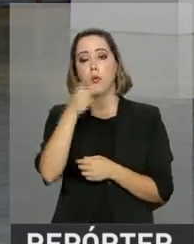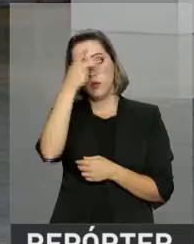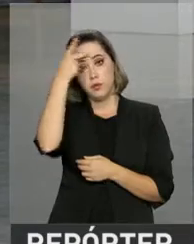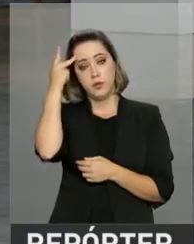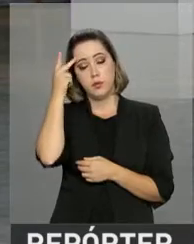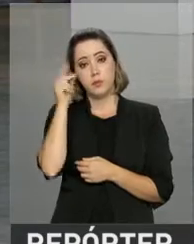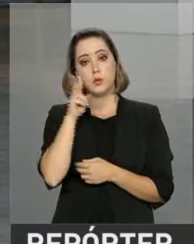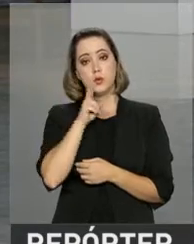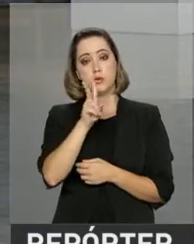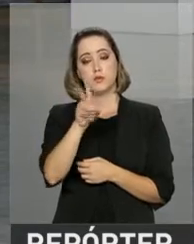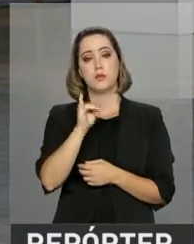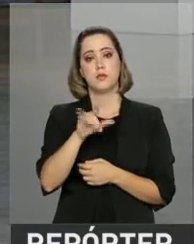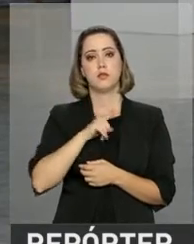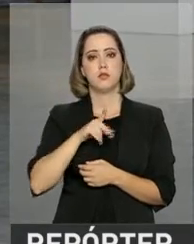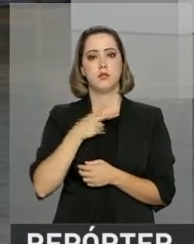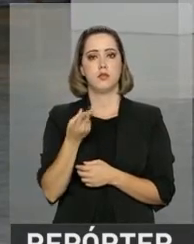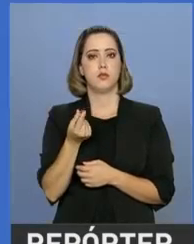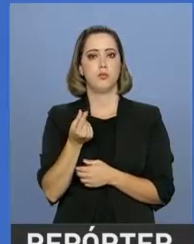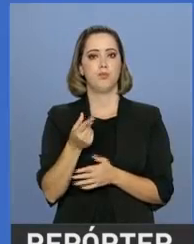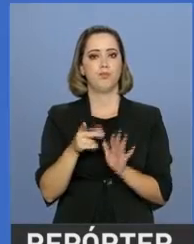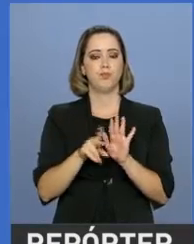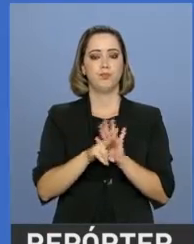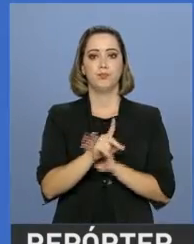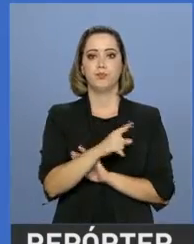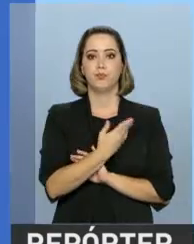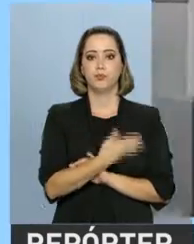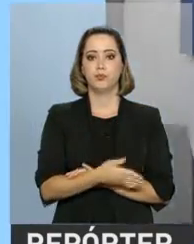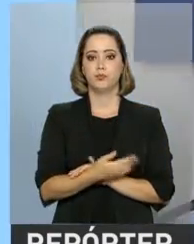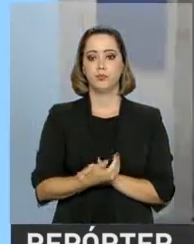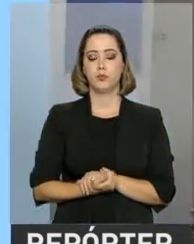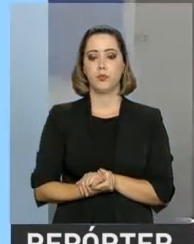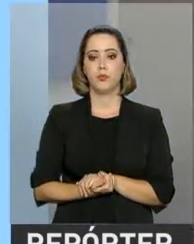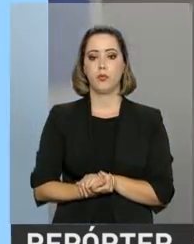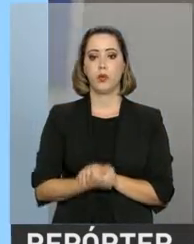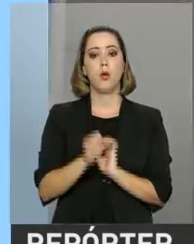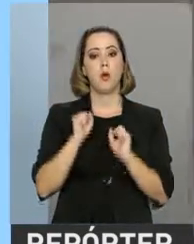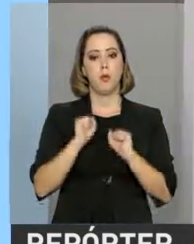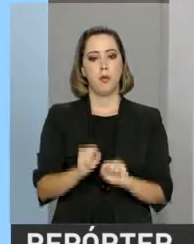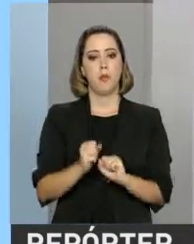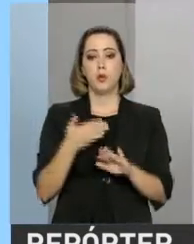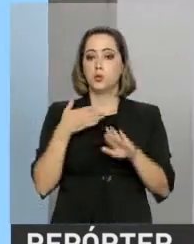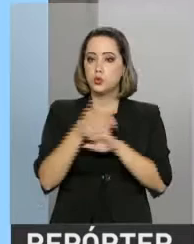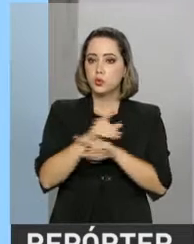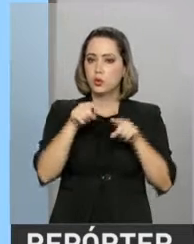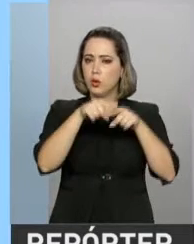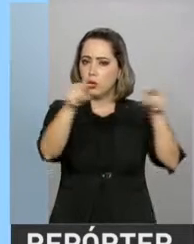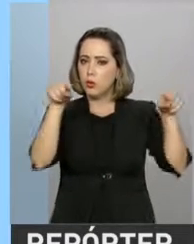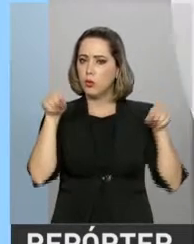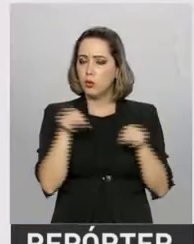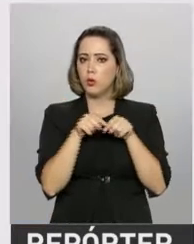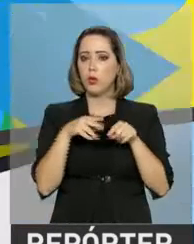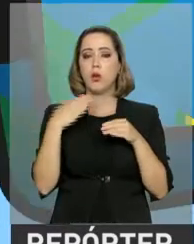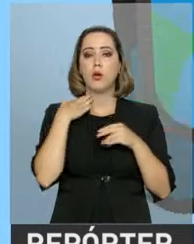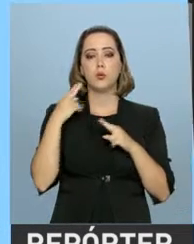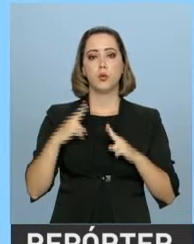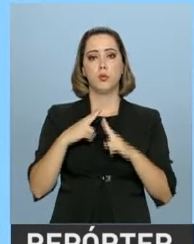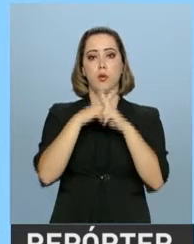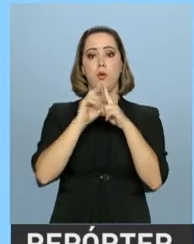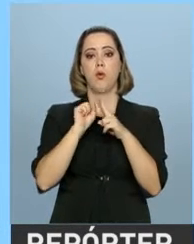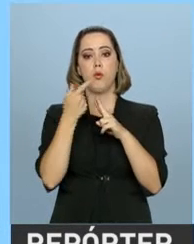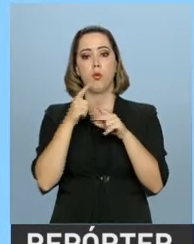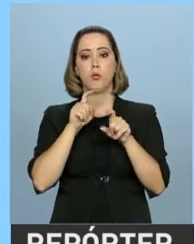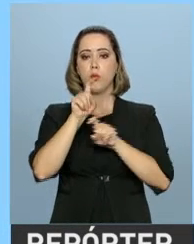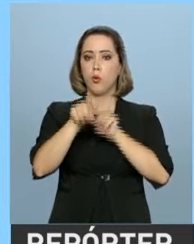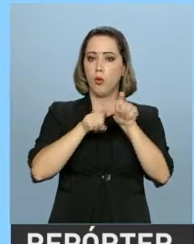contas inativas do FGTS. A consulta pode ser feita no balcão de atendimento da Caixa ou no terminal